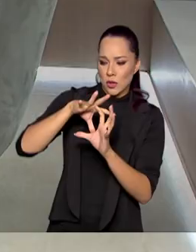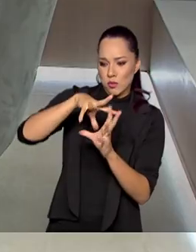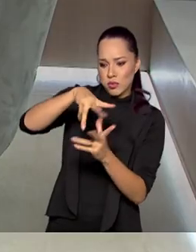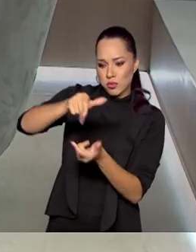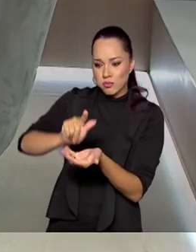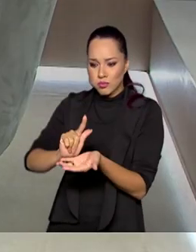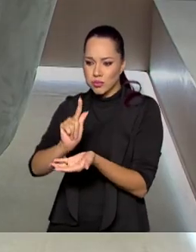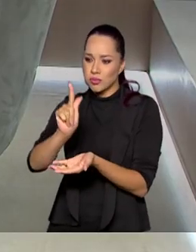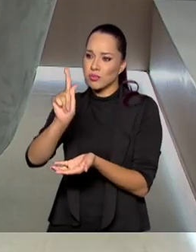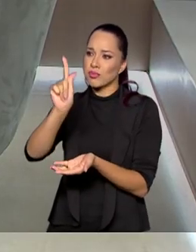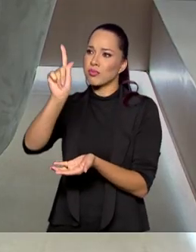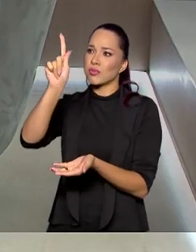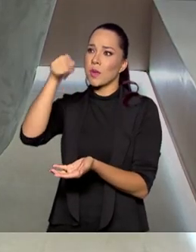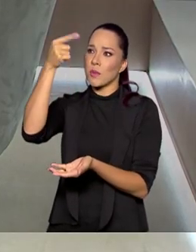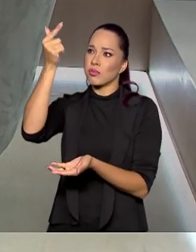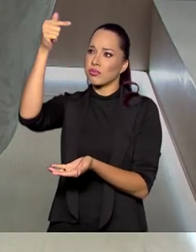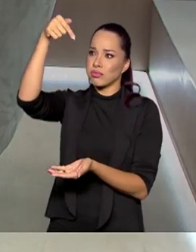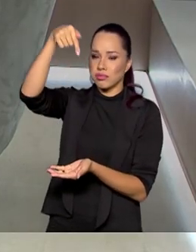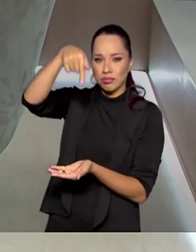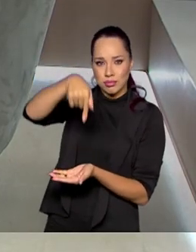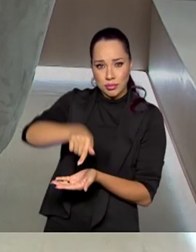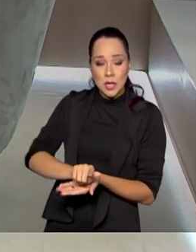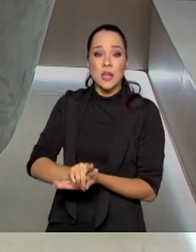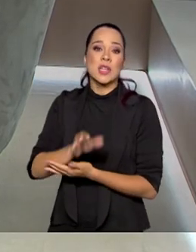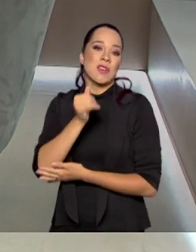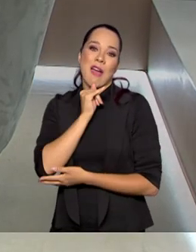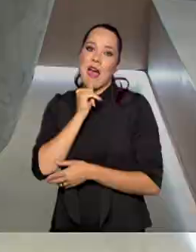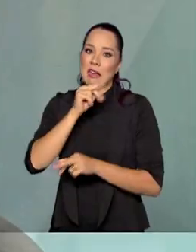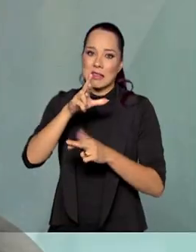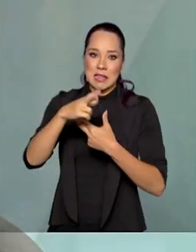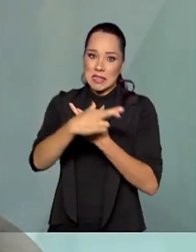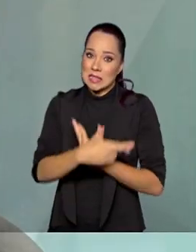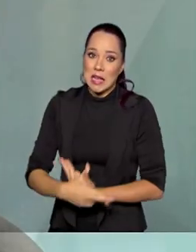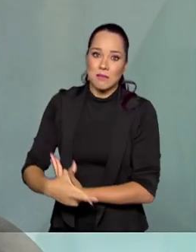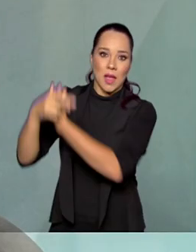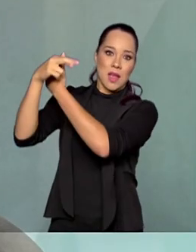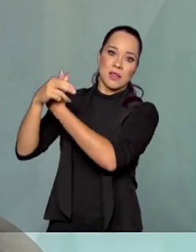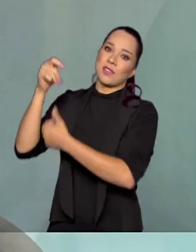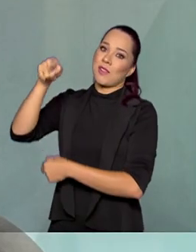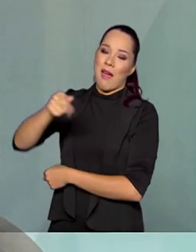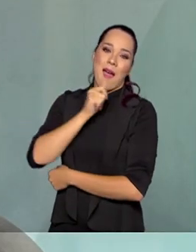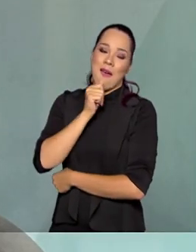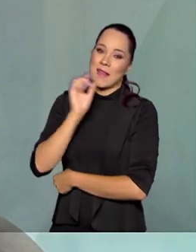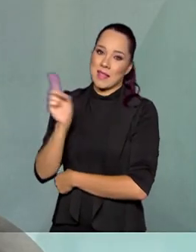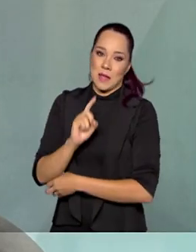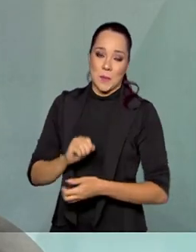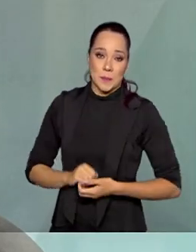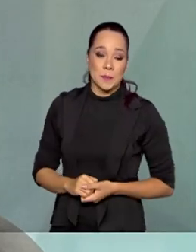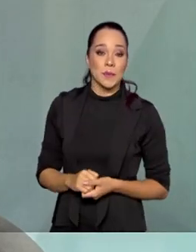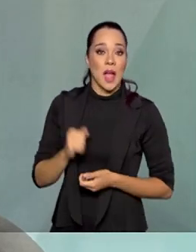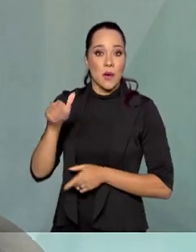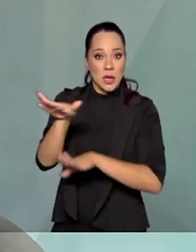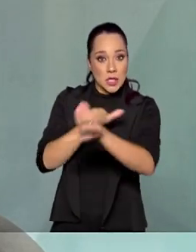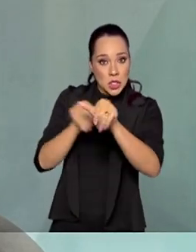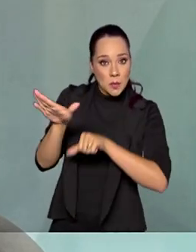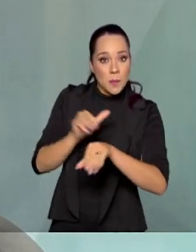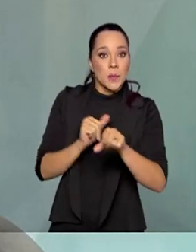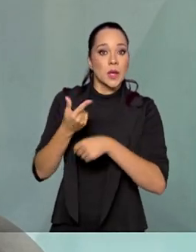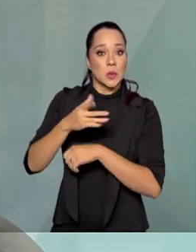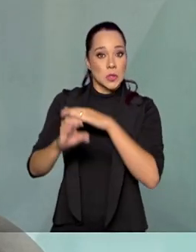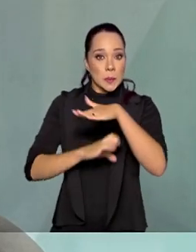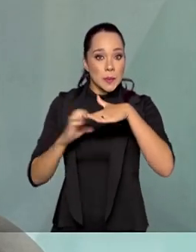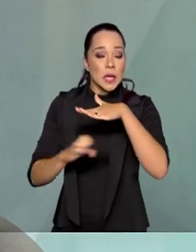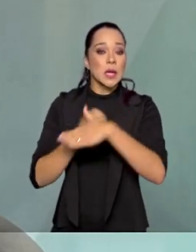da atmosfera e retorna, mas nós ainda não colocamos um satélite órbita a partir de Alcântara. Com esse chamamento público que você